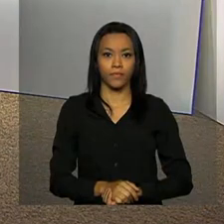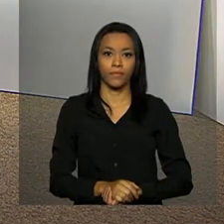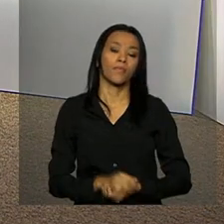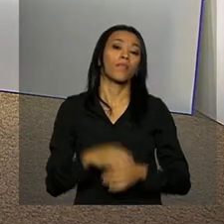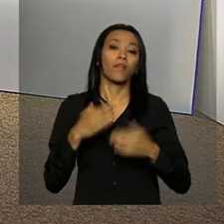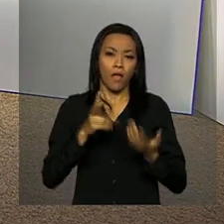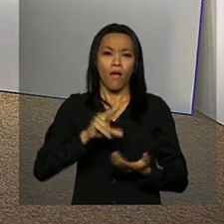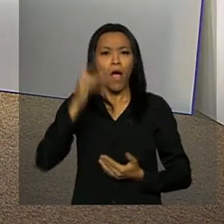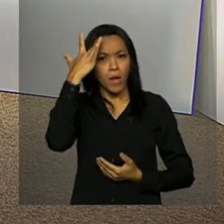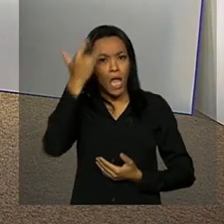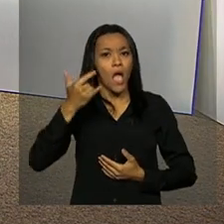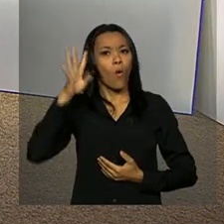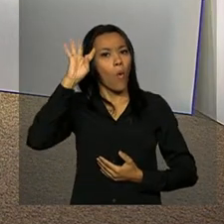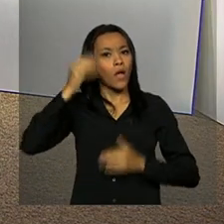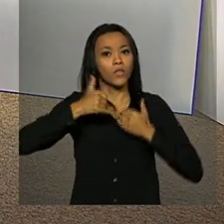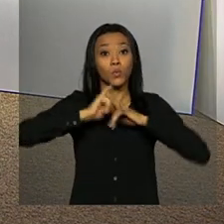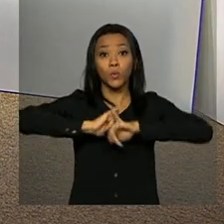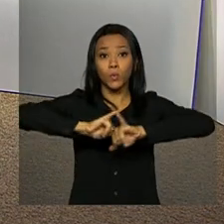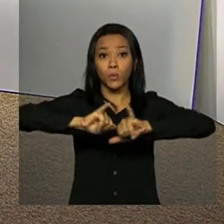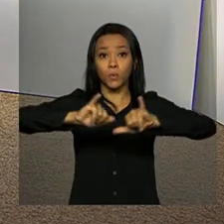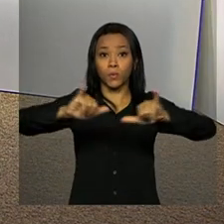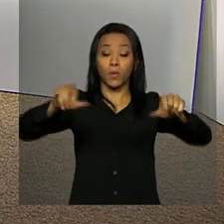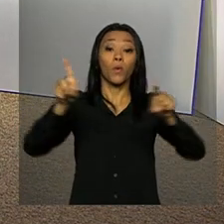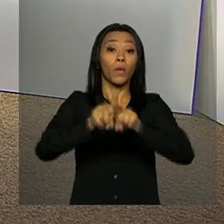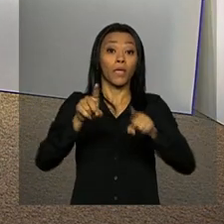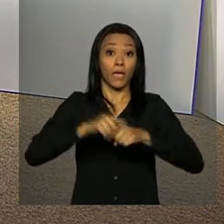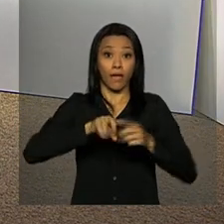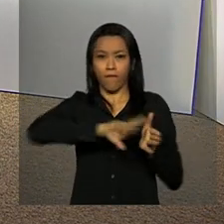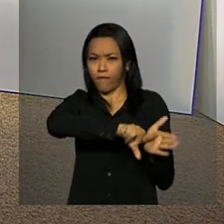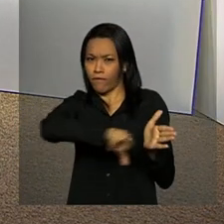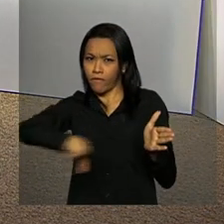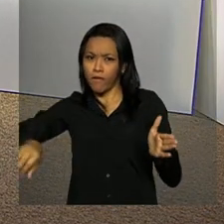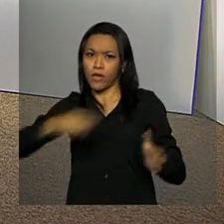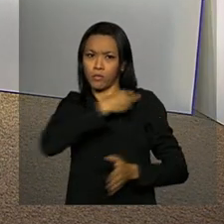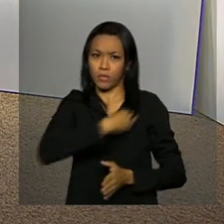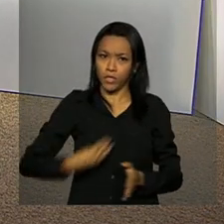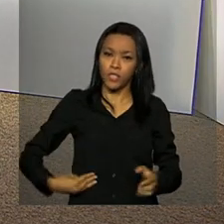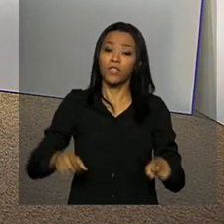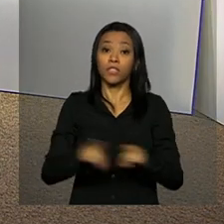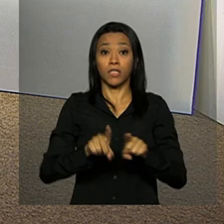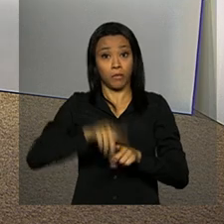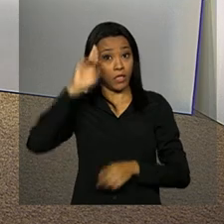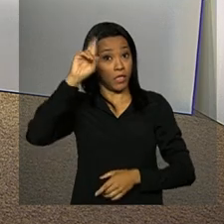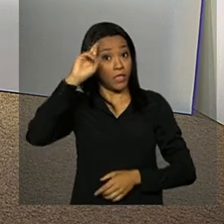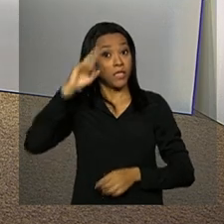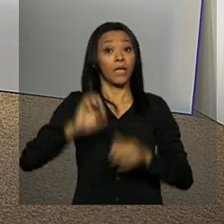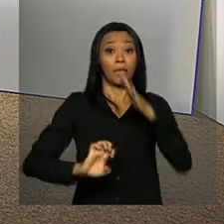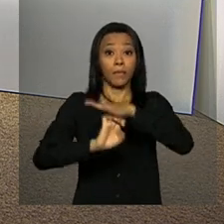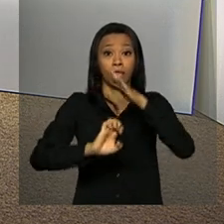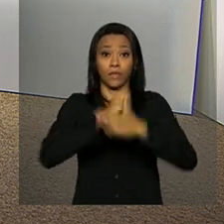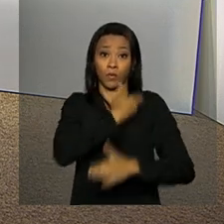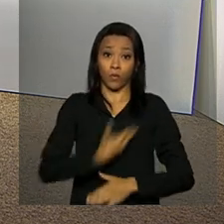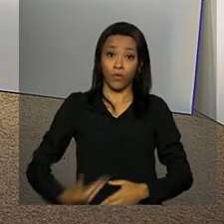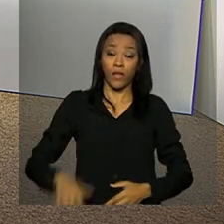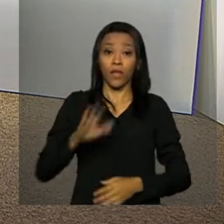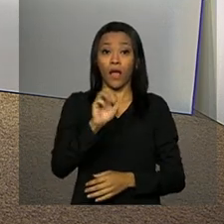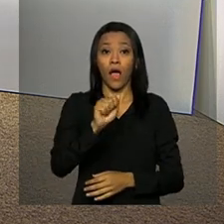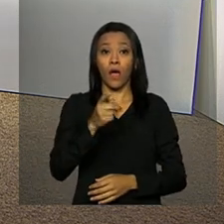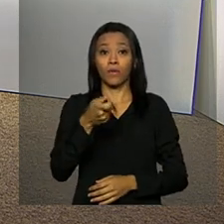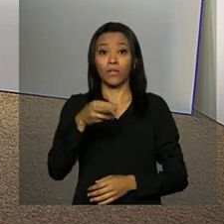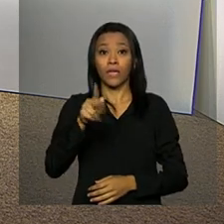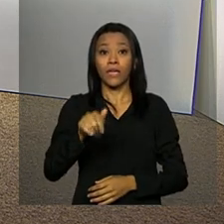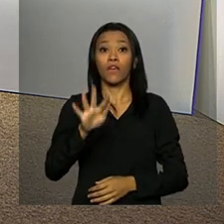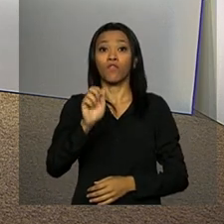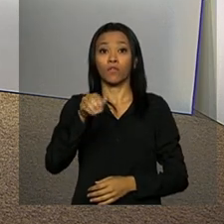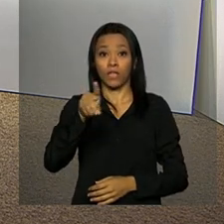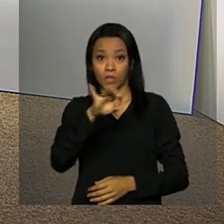Será divulgada amanhã, quarta-feira, a relação de ministros e dirigentes de empresas públicas, autarquias e fundações e as cidades